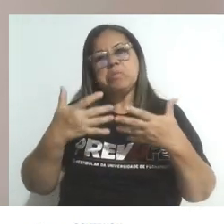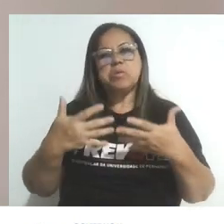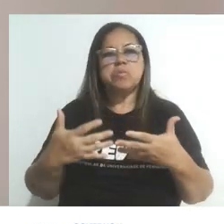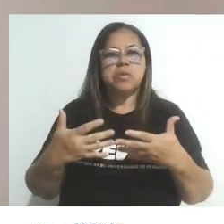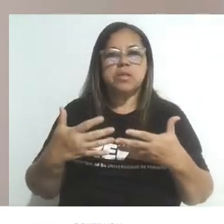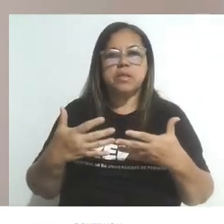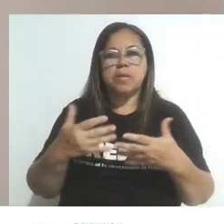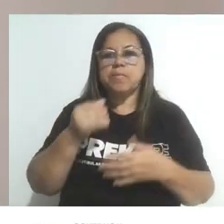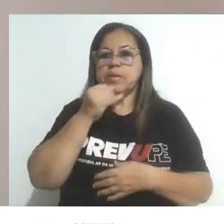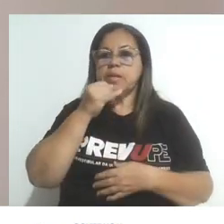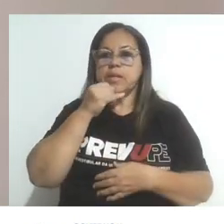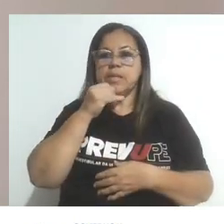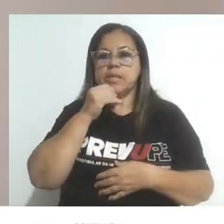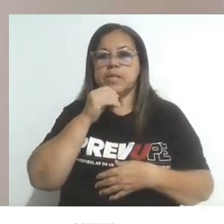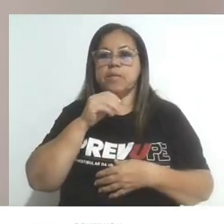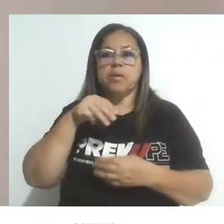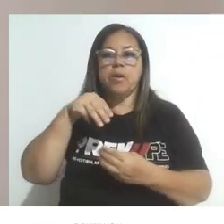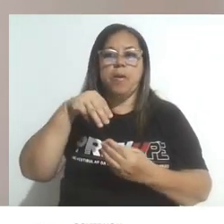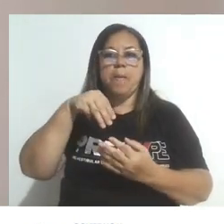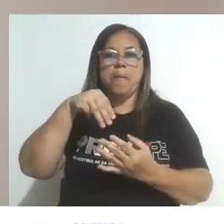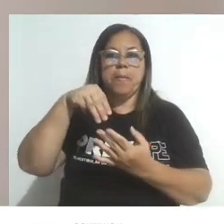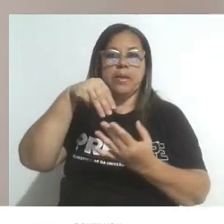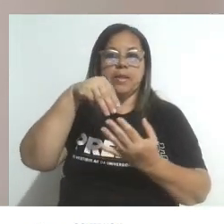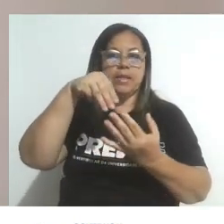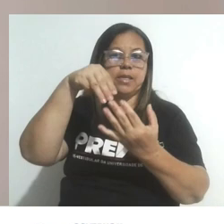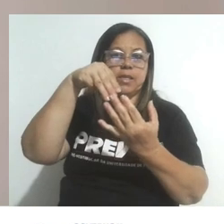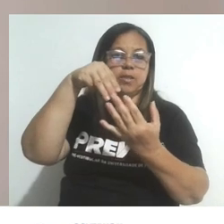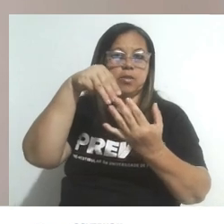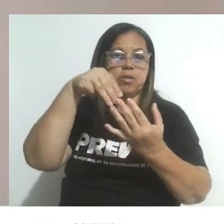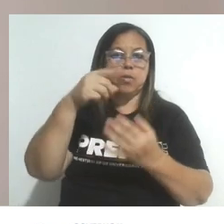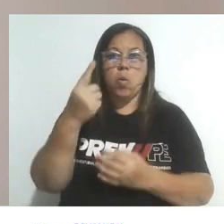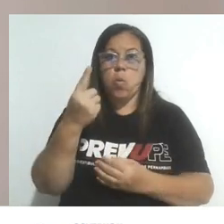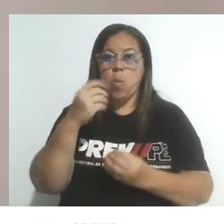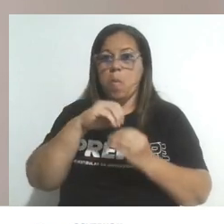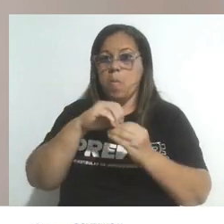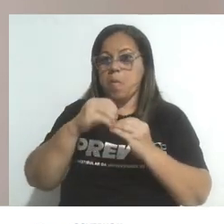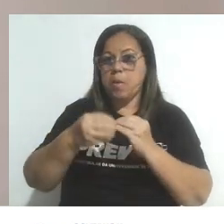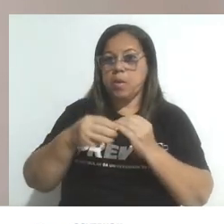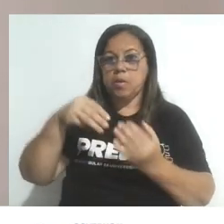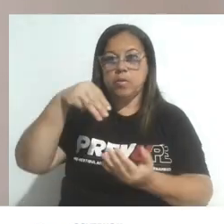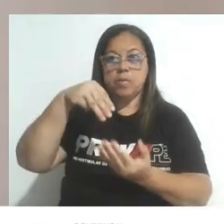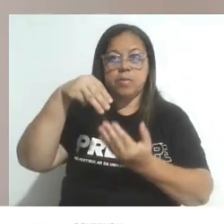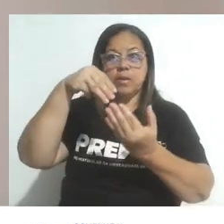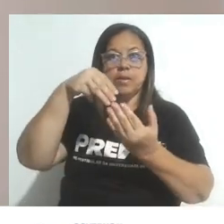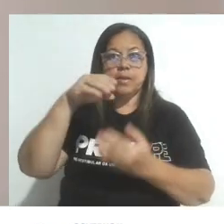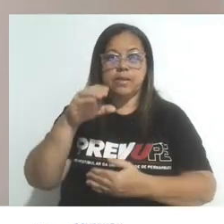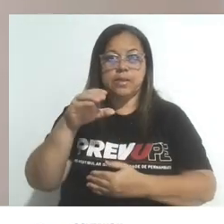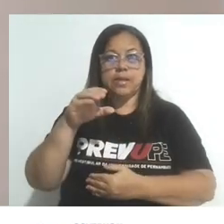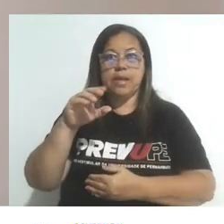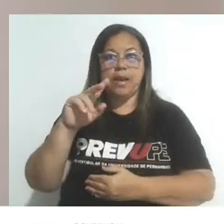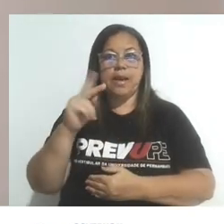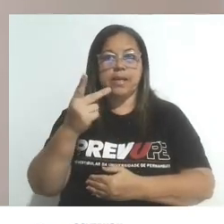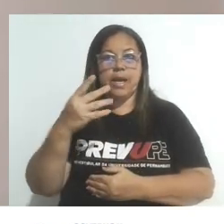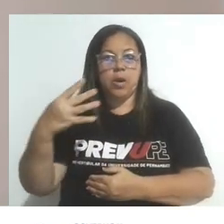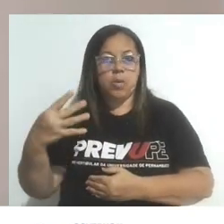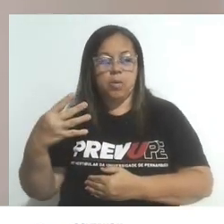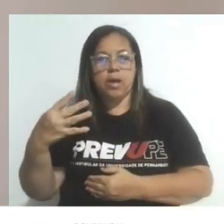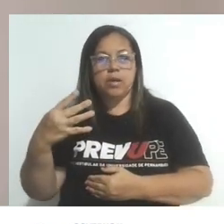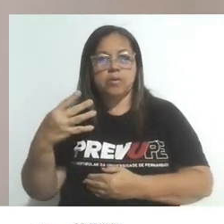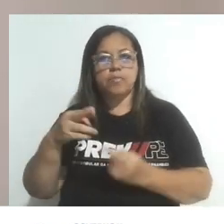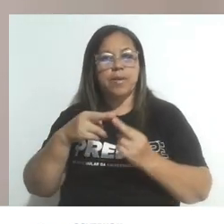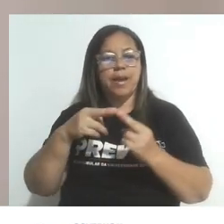a combustão do metano. Nessa reação, um mol de metano, CH4, reage com 2 moles de